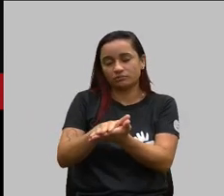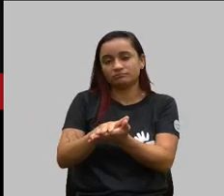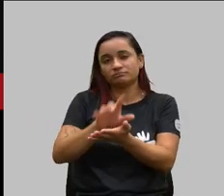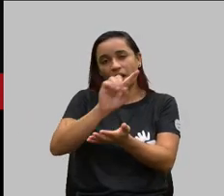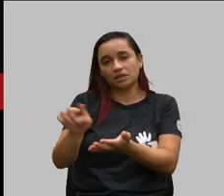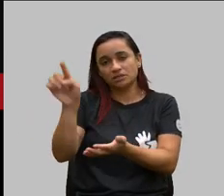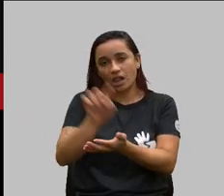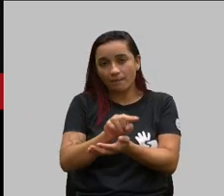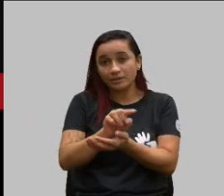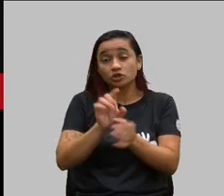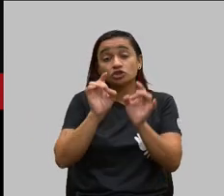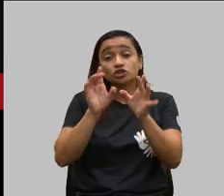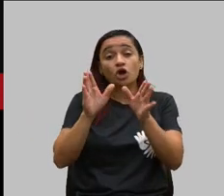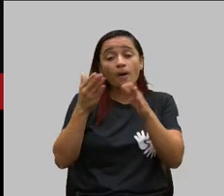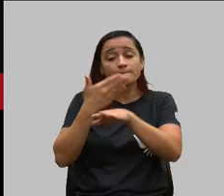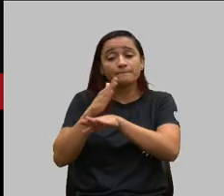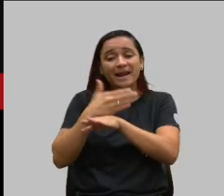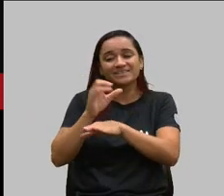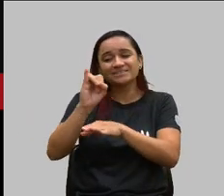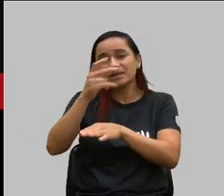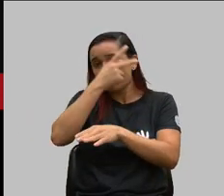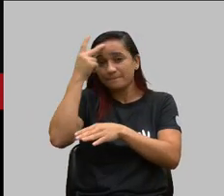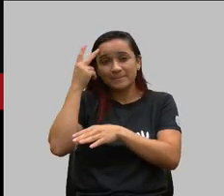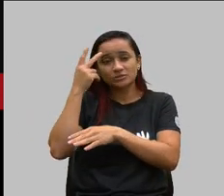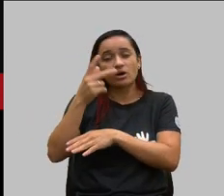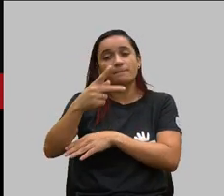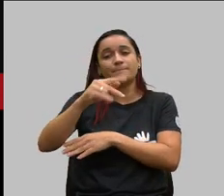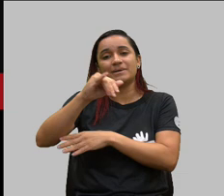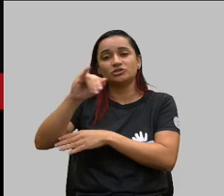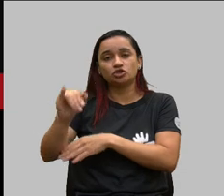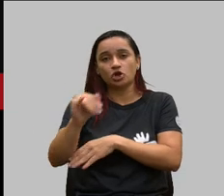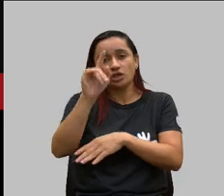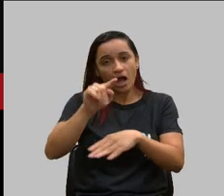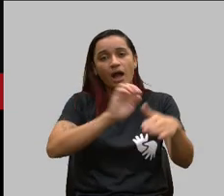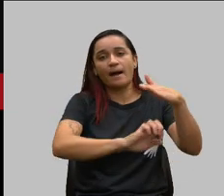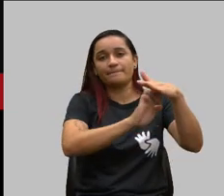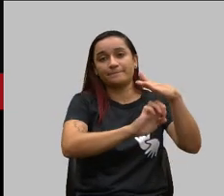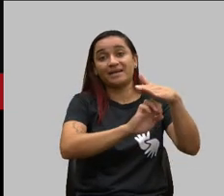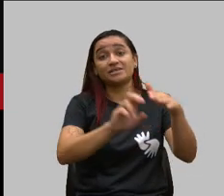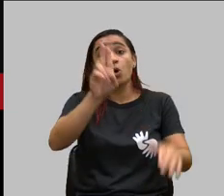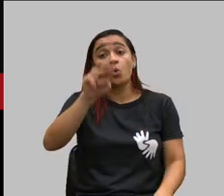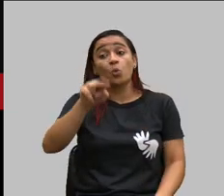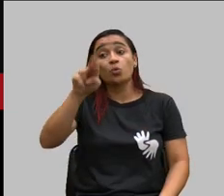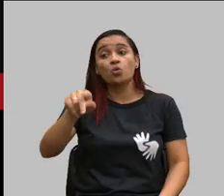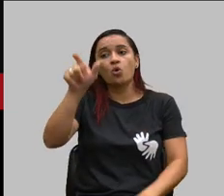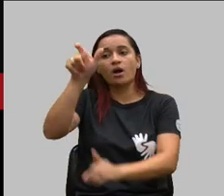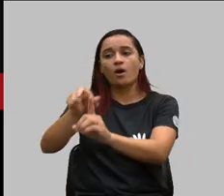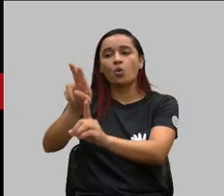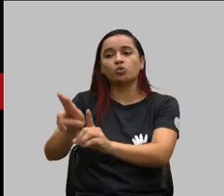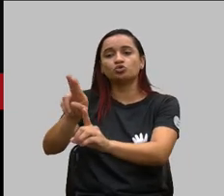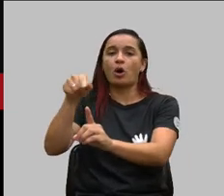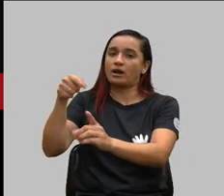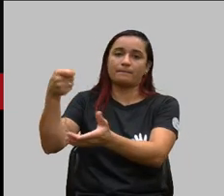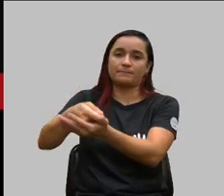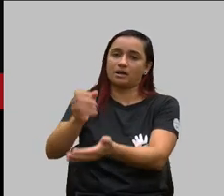à pessoa jurídica contratante jamais ao beneficiário pode passar por favor